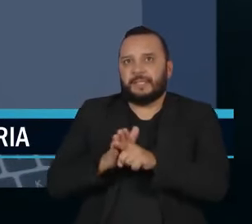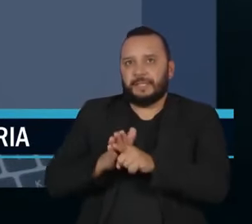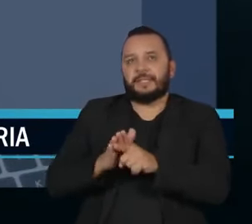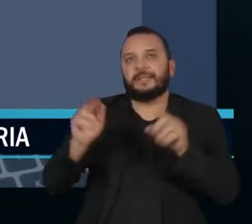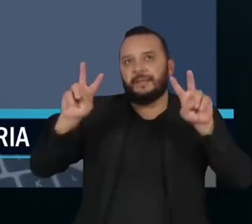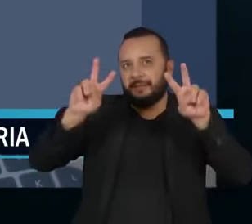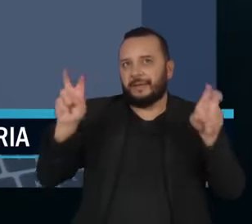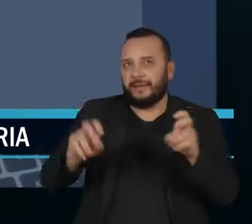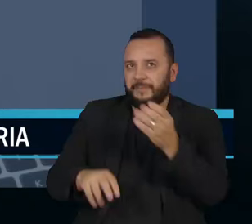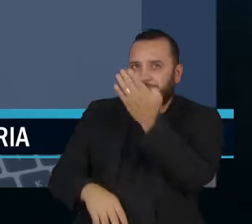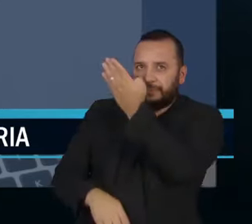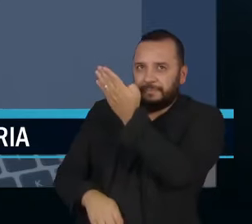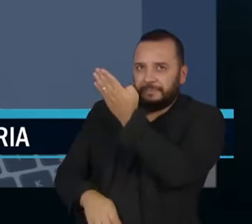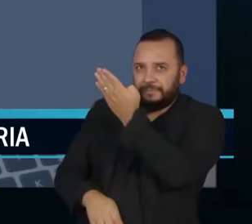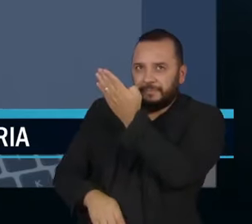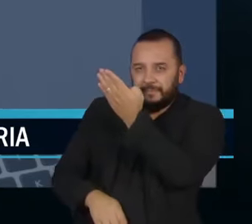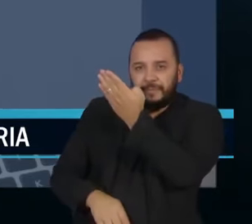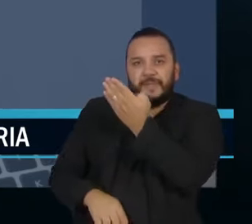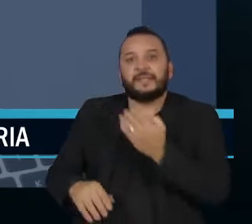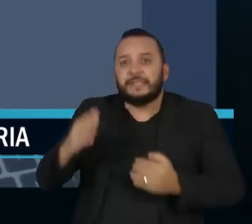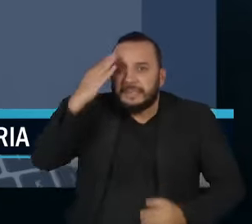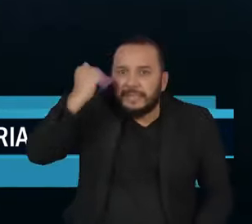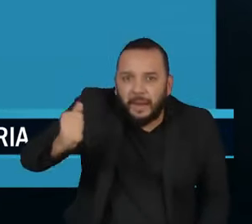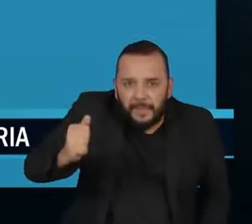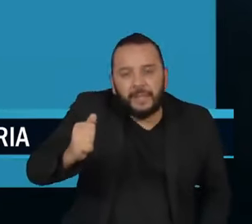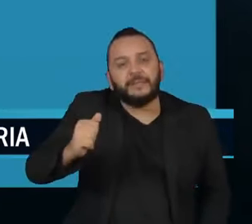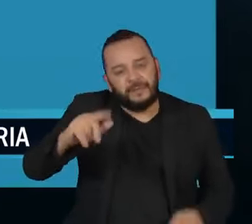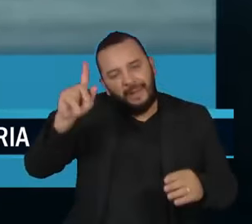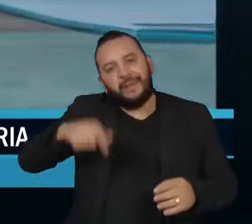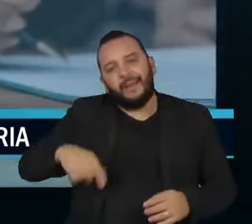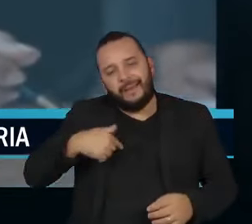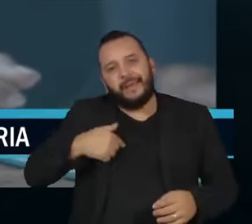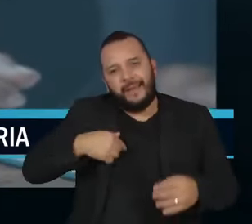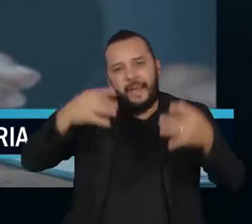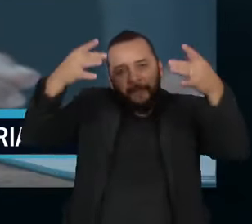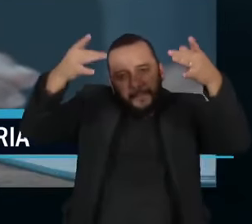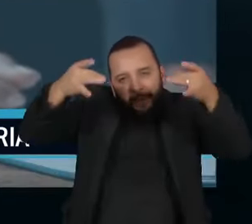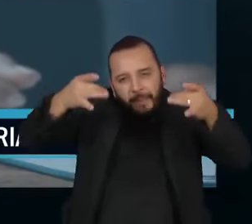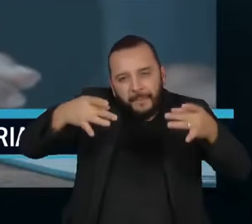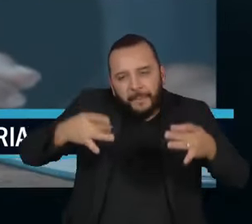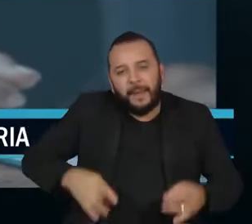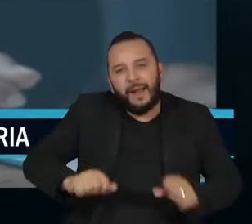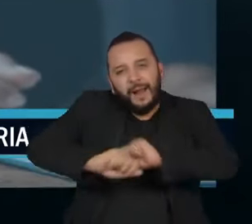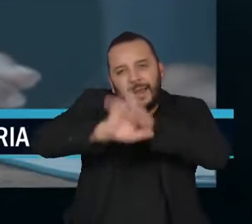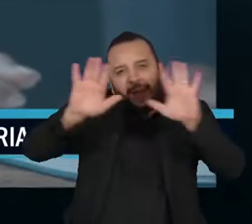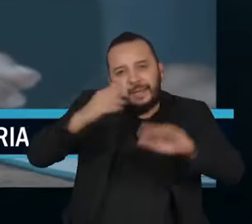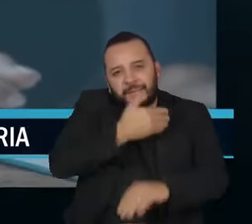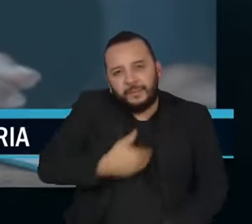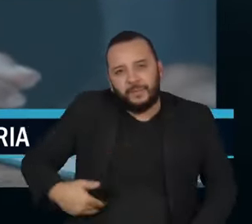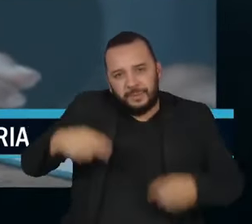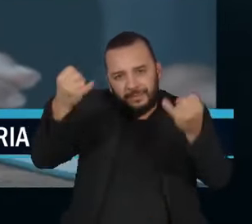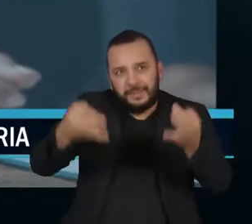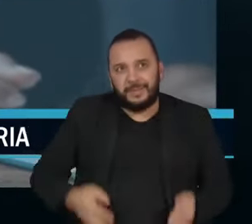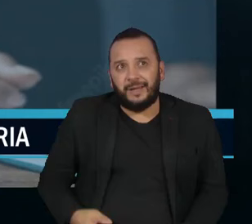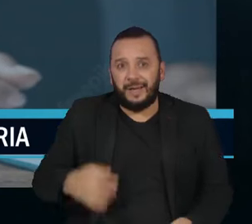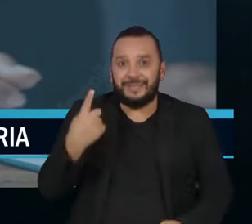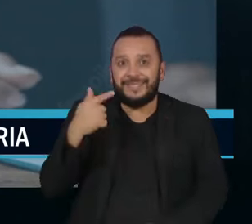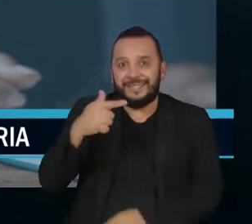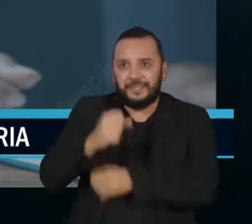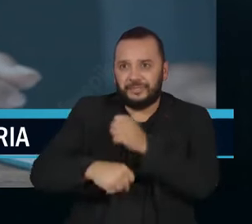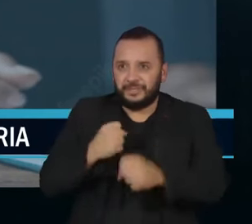Sabendo, especializado em transparência pública. A entidade constatou que nos últimos 17 anos,